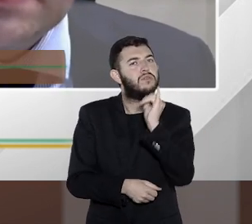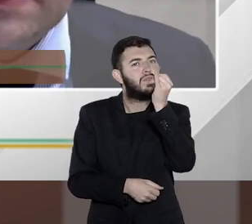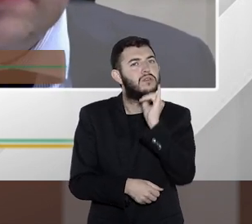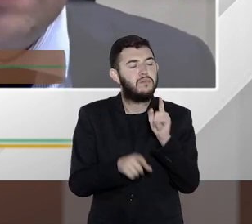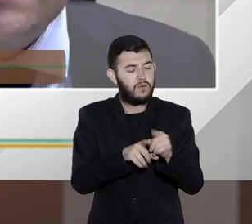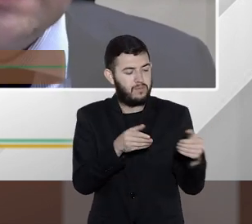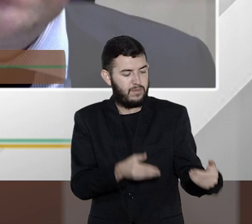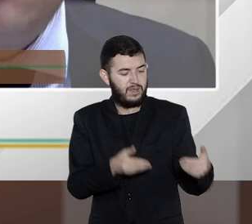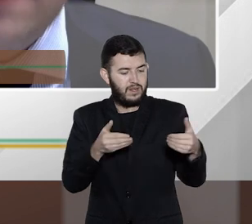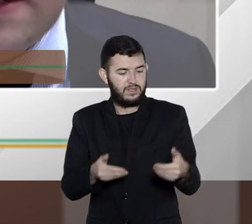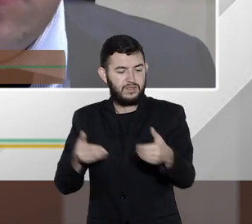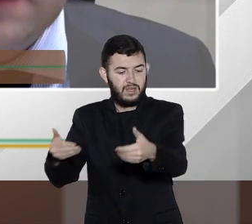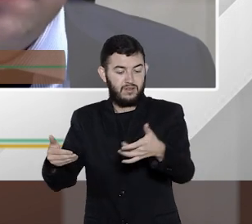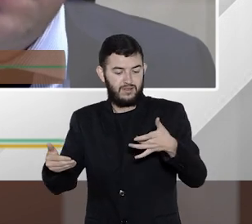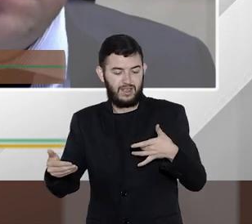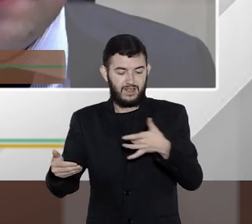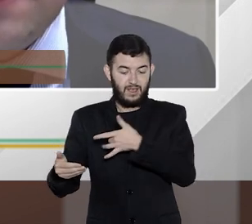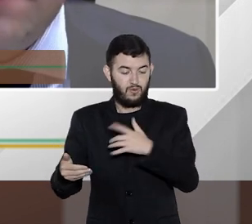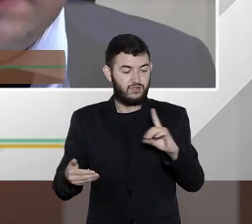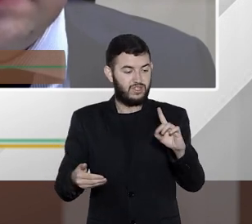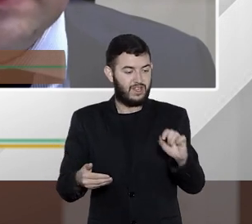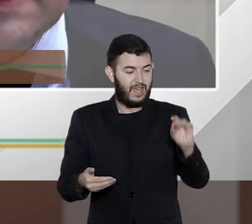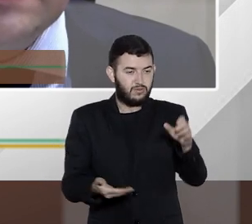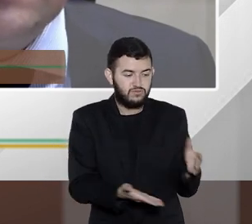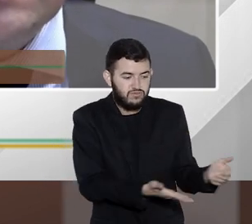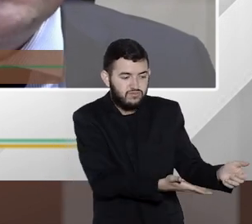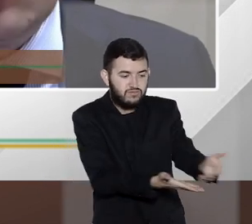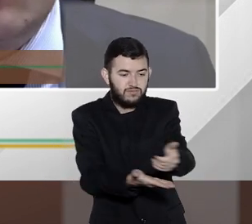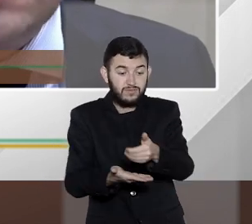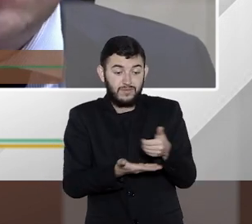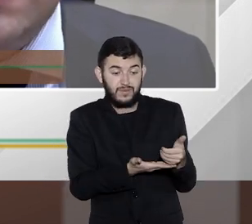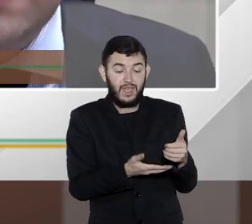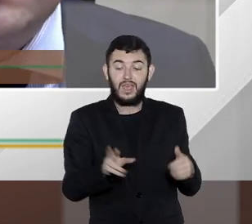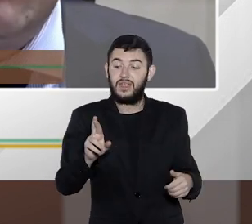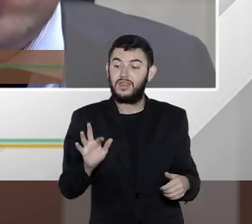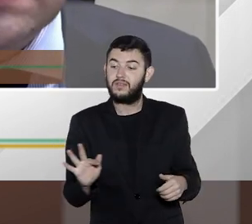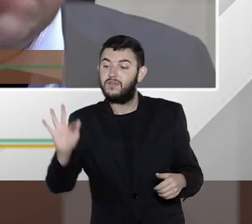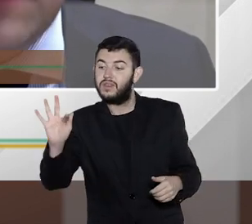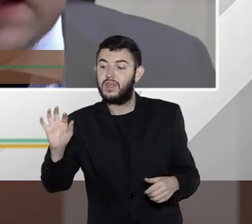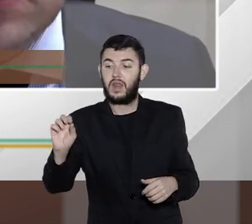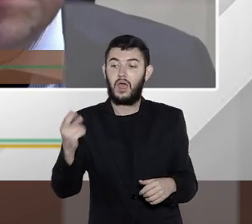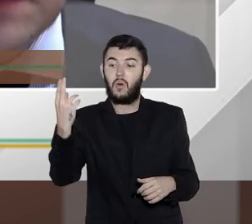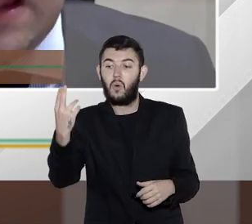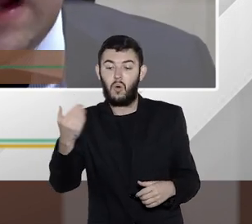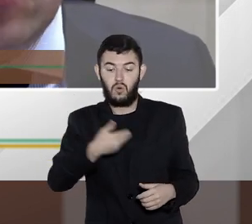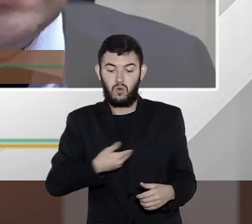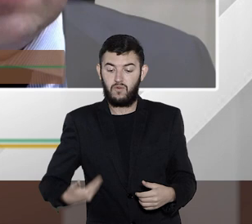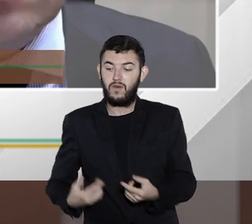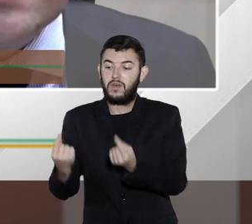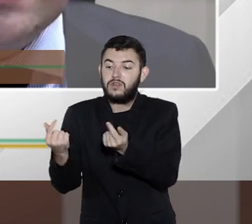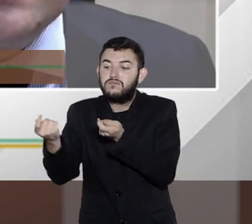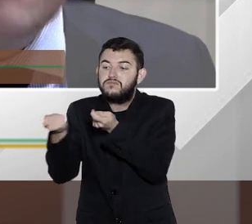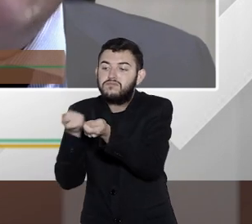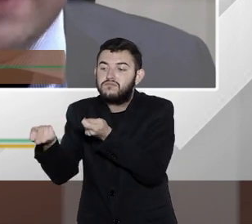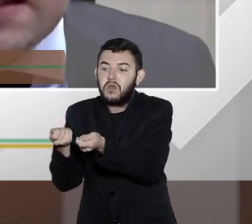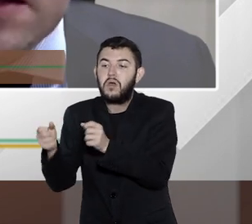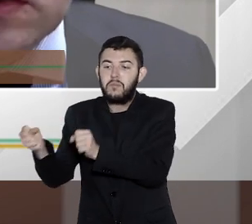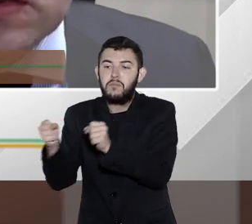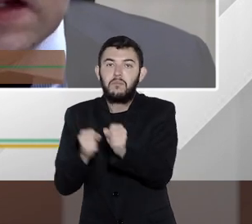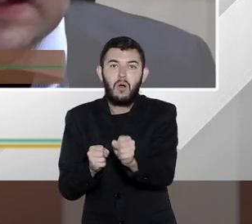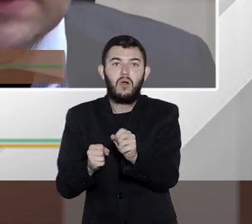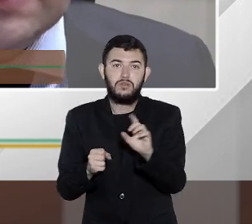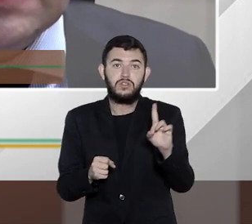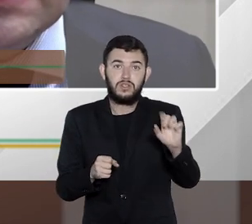Fazenda, pela Receita Federal, mais especificamente. Então, esse compartilhamento, ele pode ser feito. A única coisa é que tem que ter